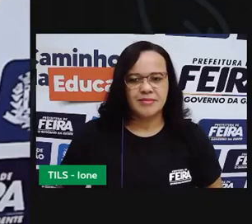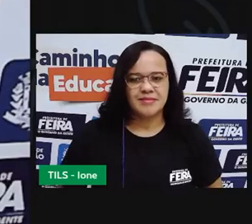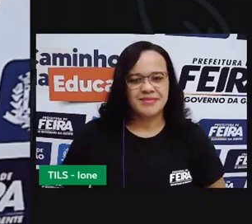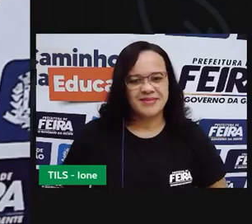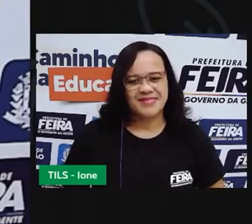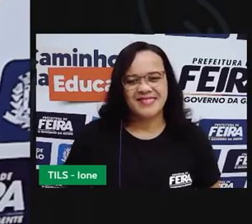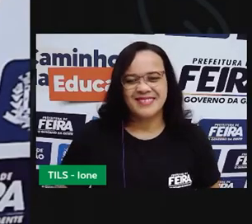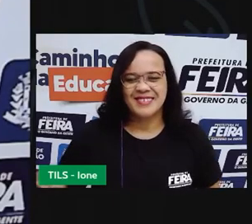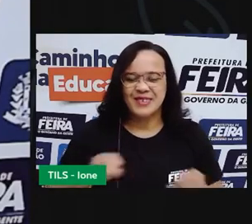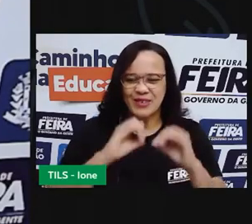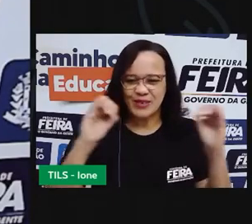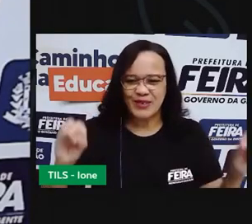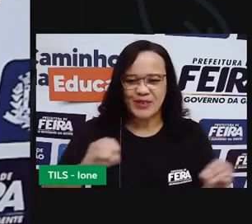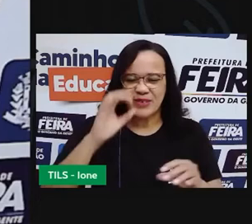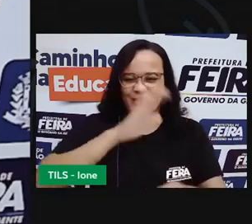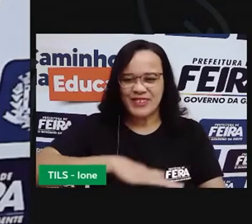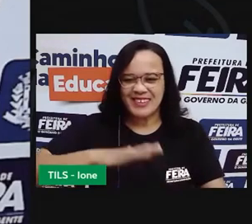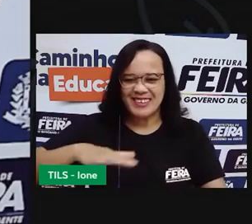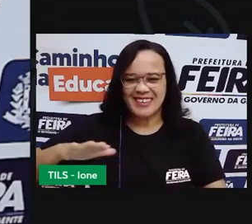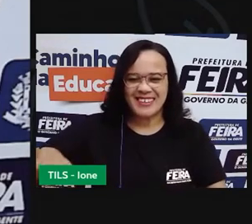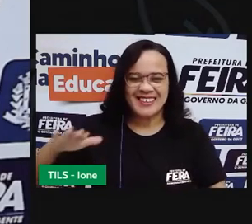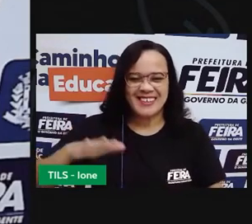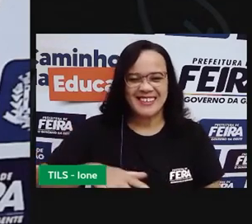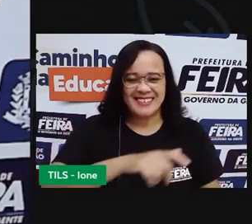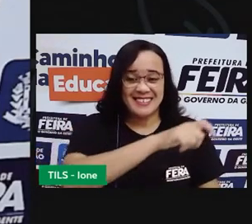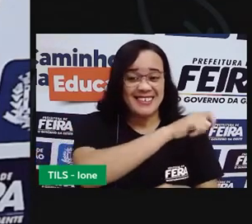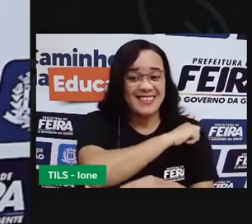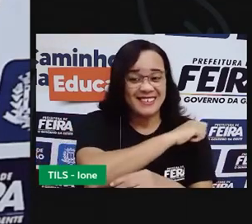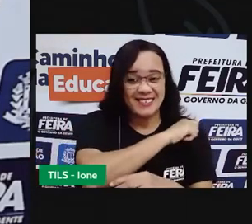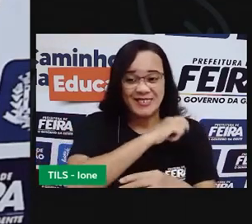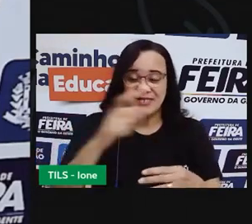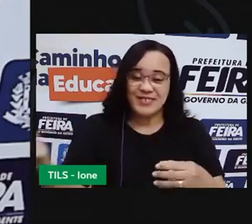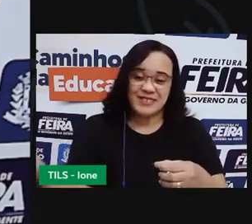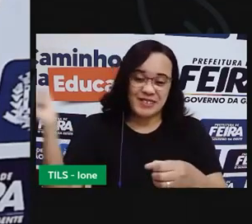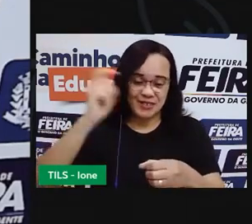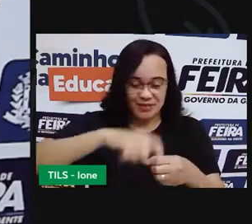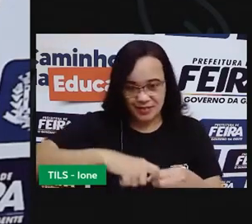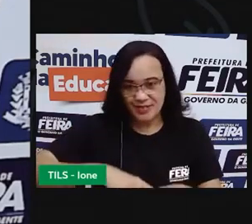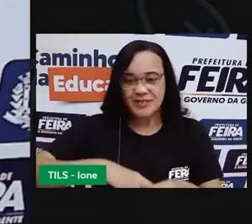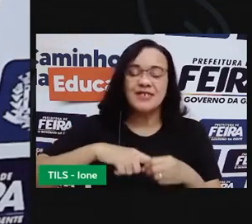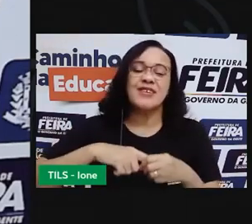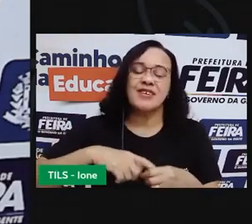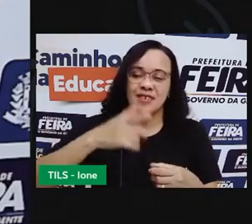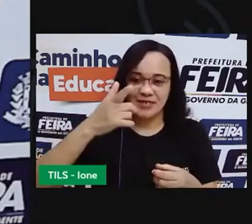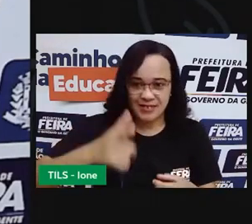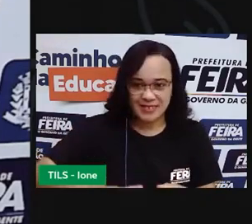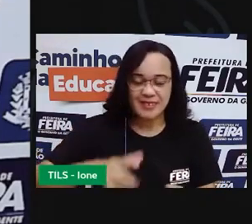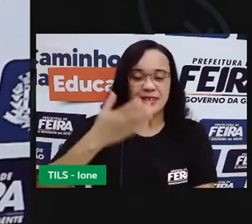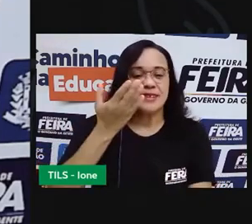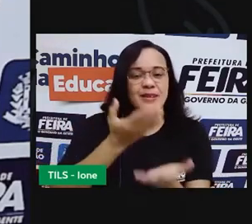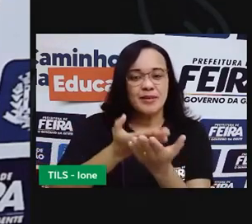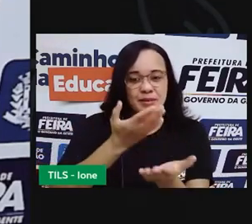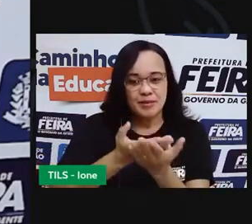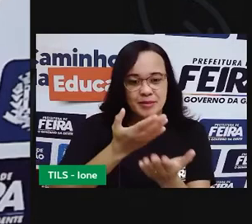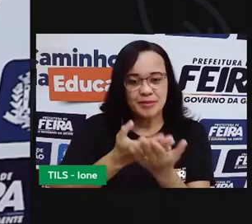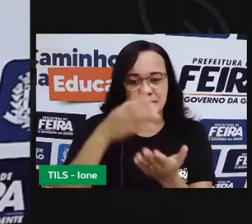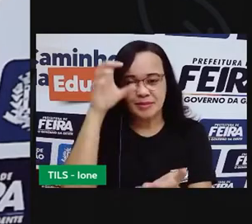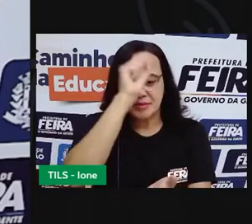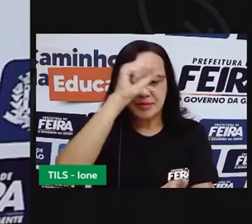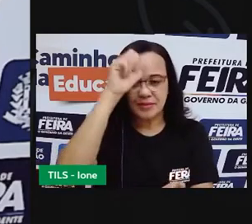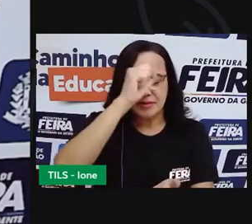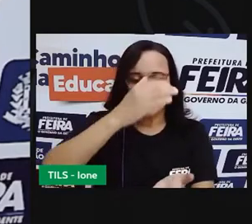Olá, criançada! Voltamos para o nosso momento de aprendizado e vamos dar